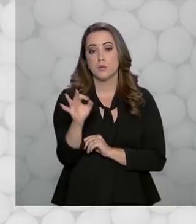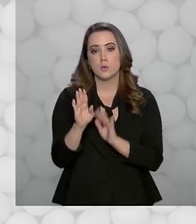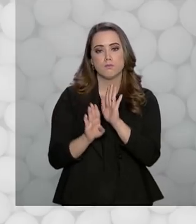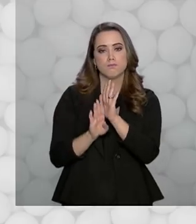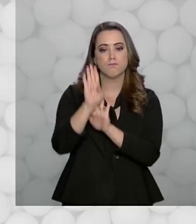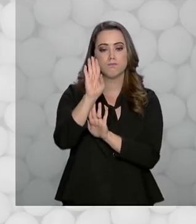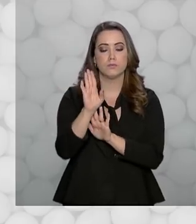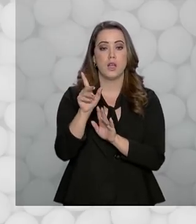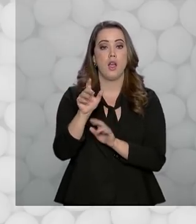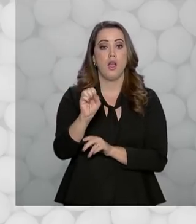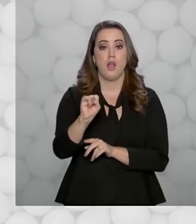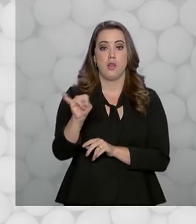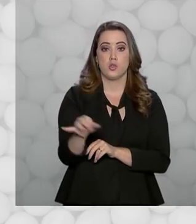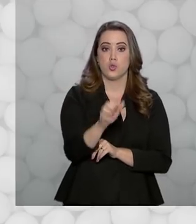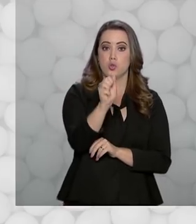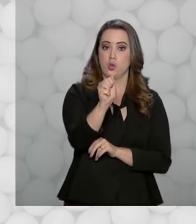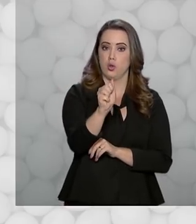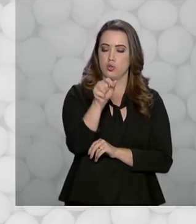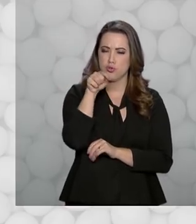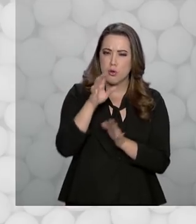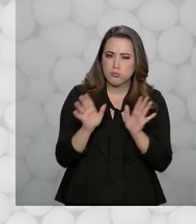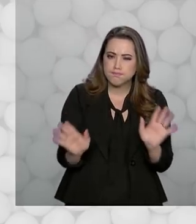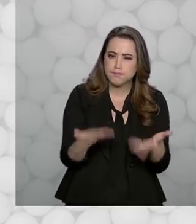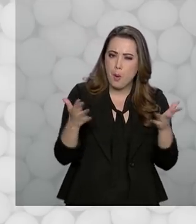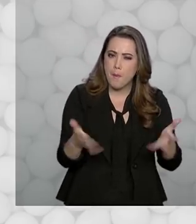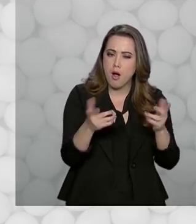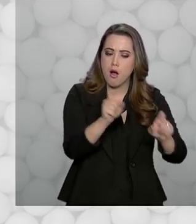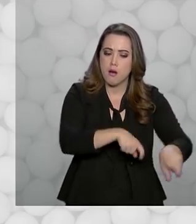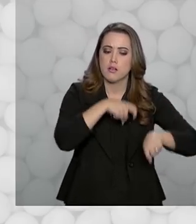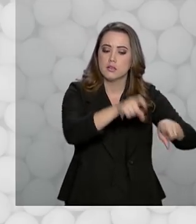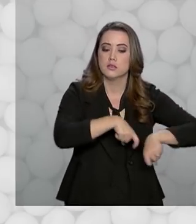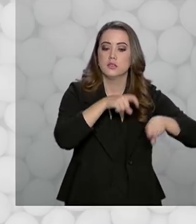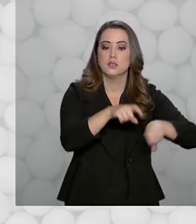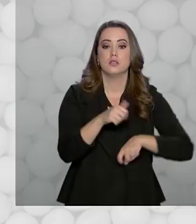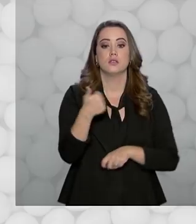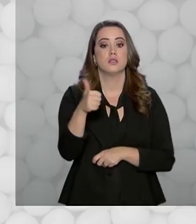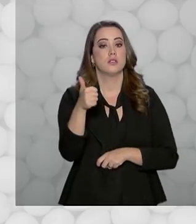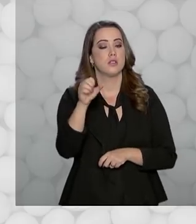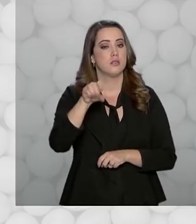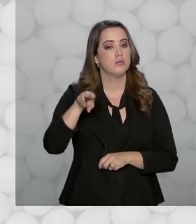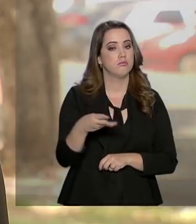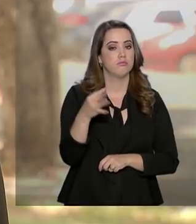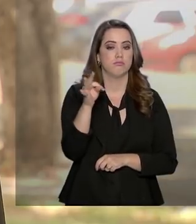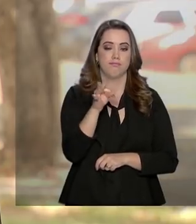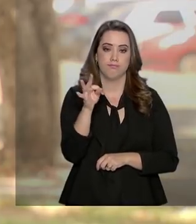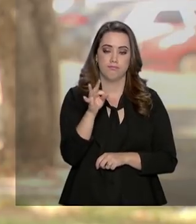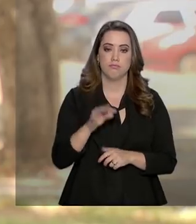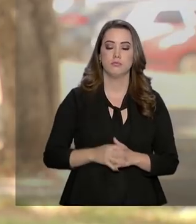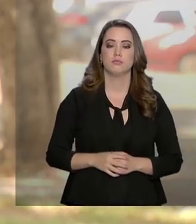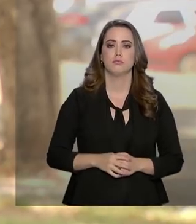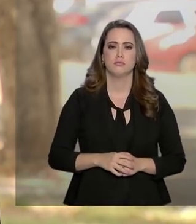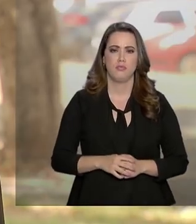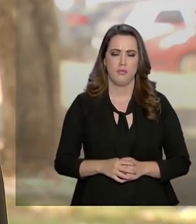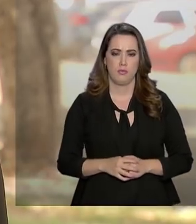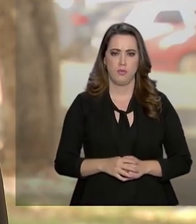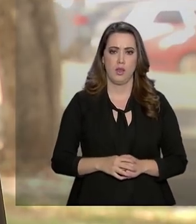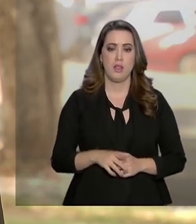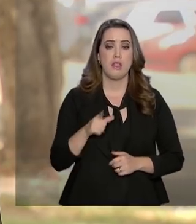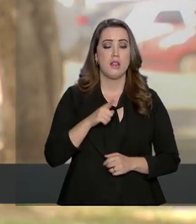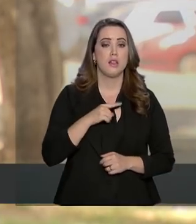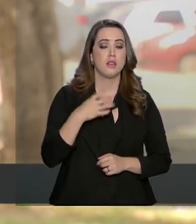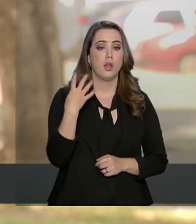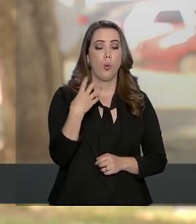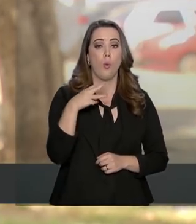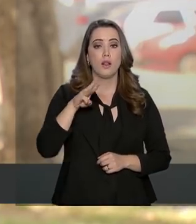No caso da soja, a previsão é de que seja produzido 118 milhões de toneladas. A Operação Radar conta com